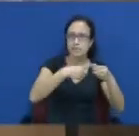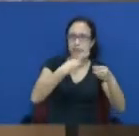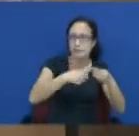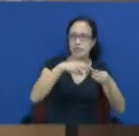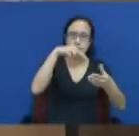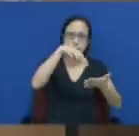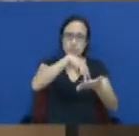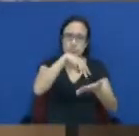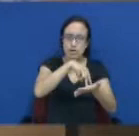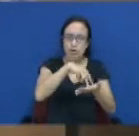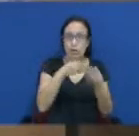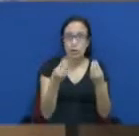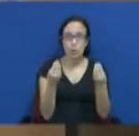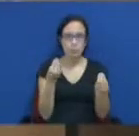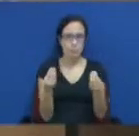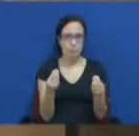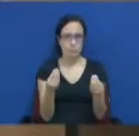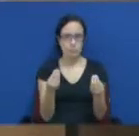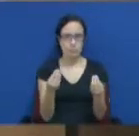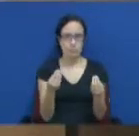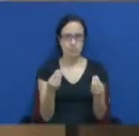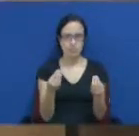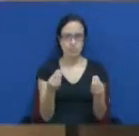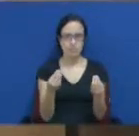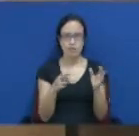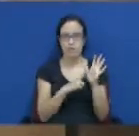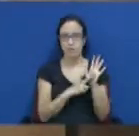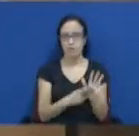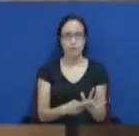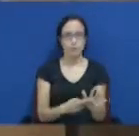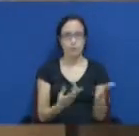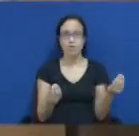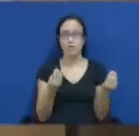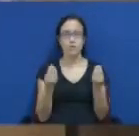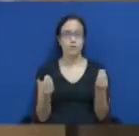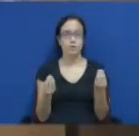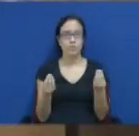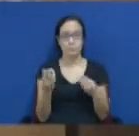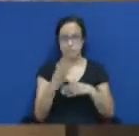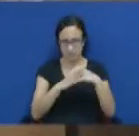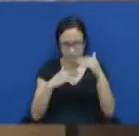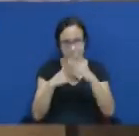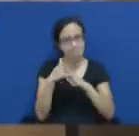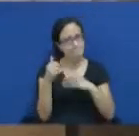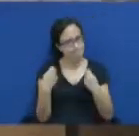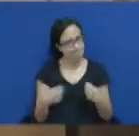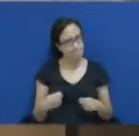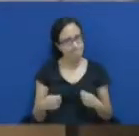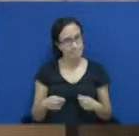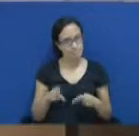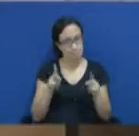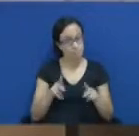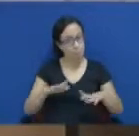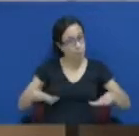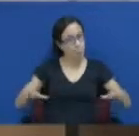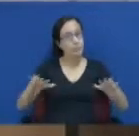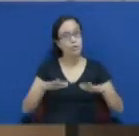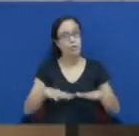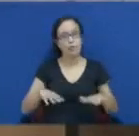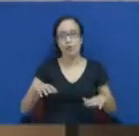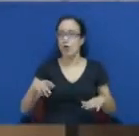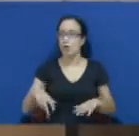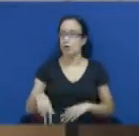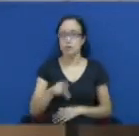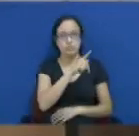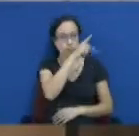população, para as pessoas que moram aqui. Então, prezados e prezada, existe sensibilidade do governo, existe